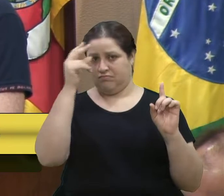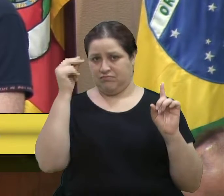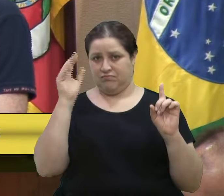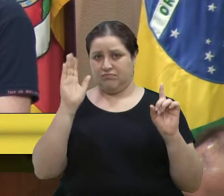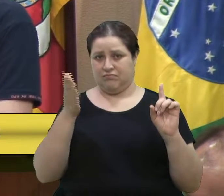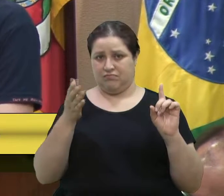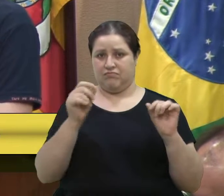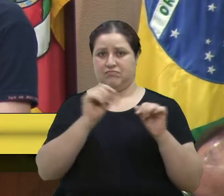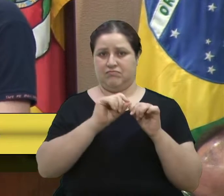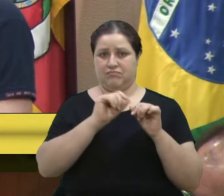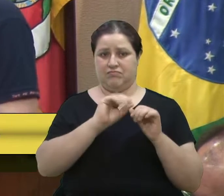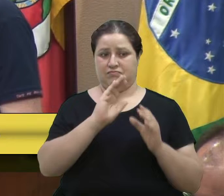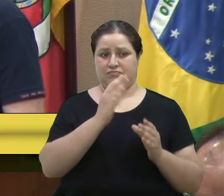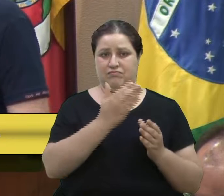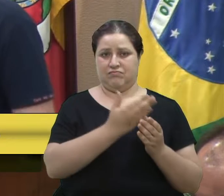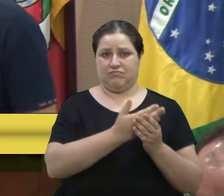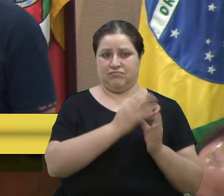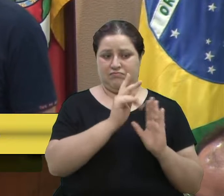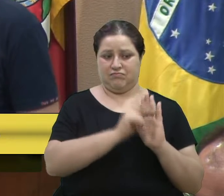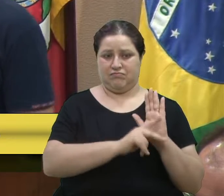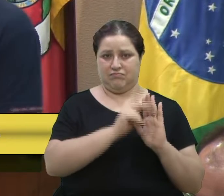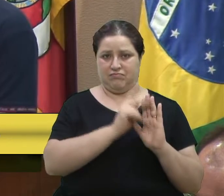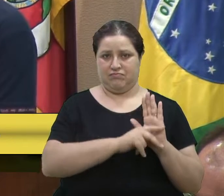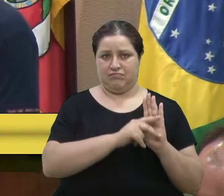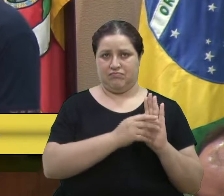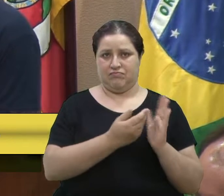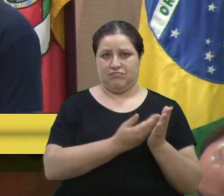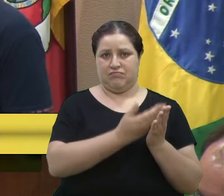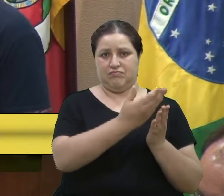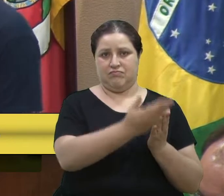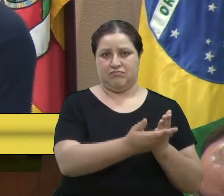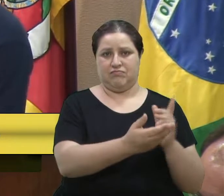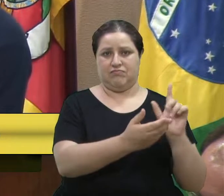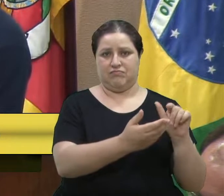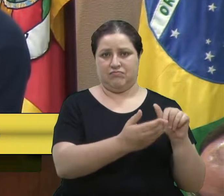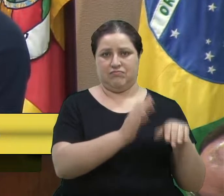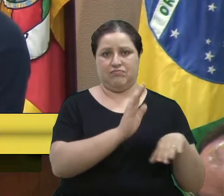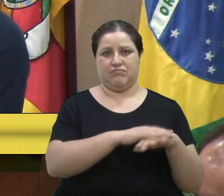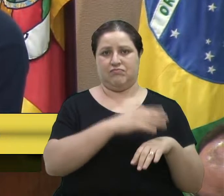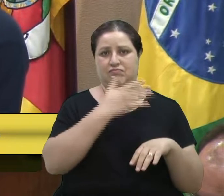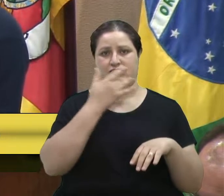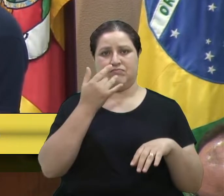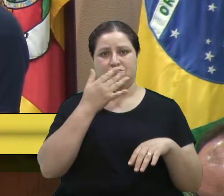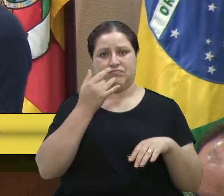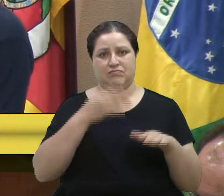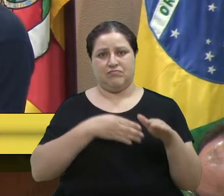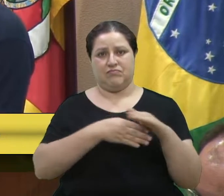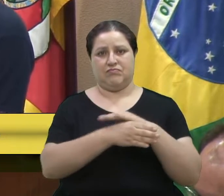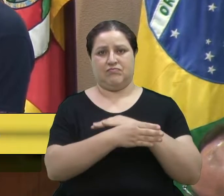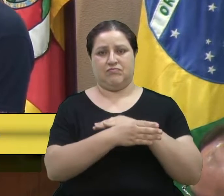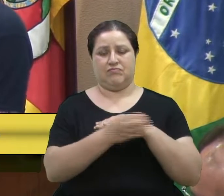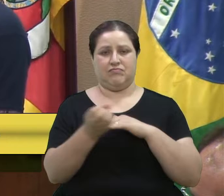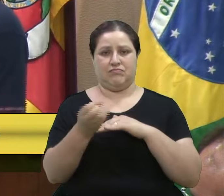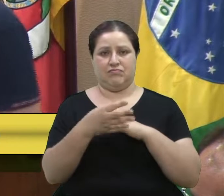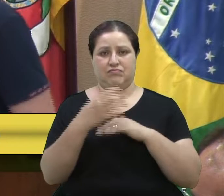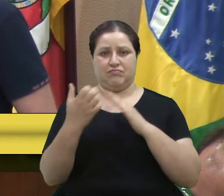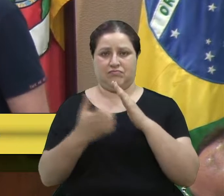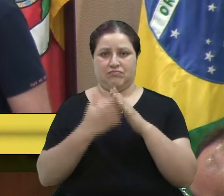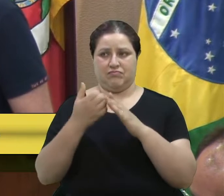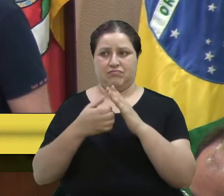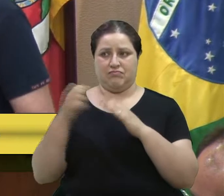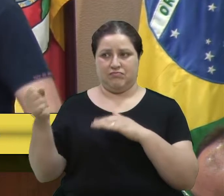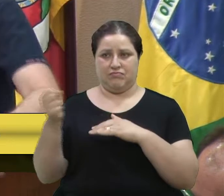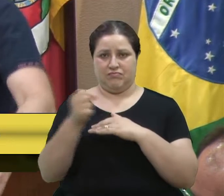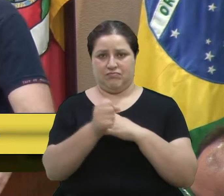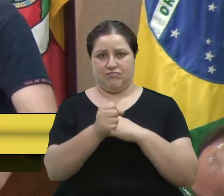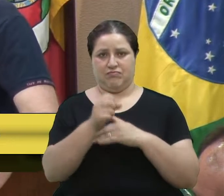projeto justamente para que se torne uma coisa mais fácil de entrar novas empresas. Vindo nesse sentido